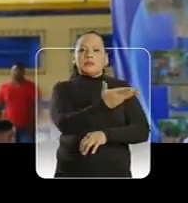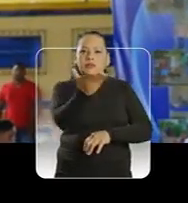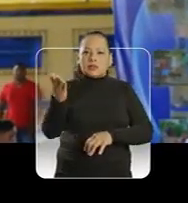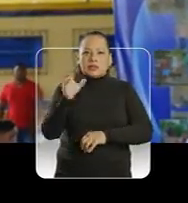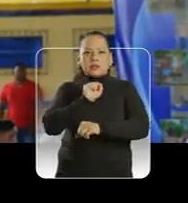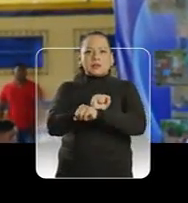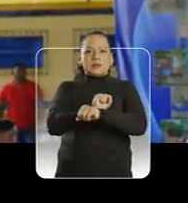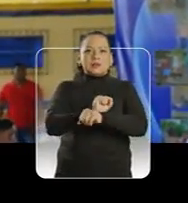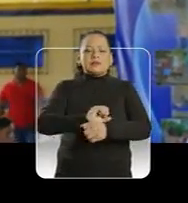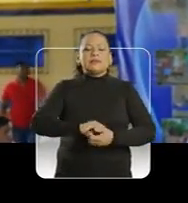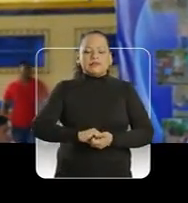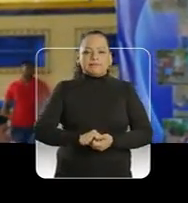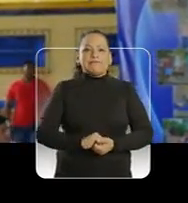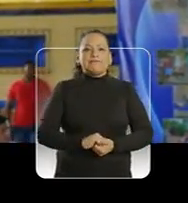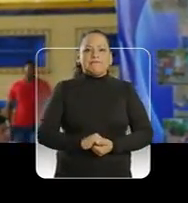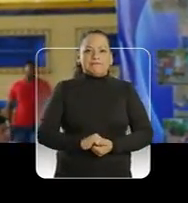Amado, Amado, Amado.